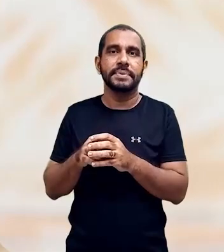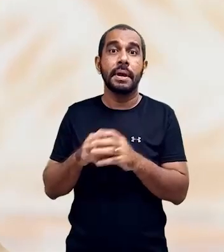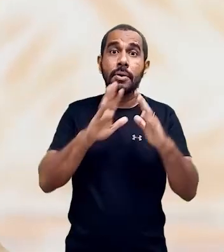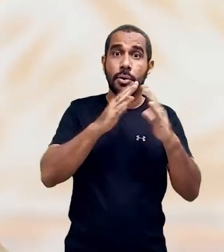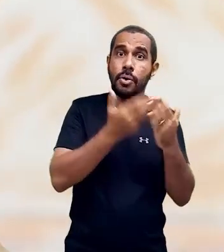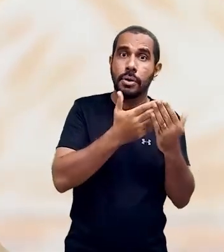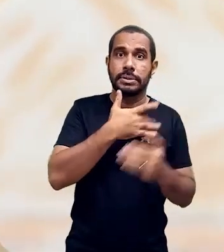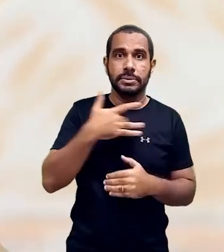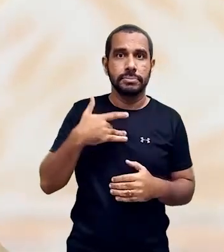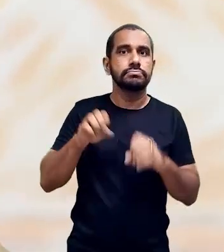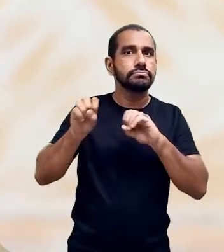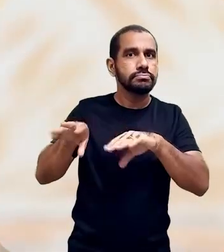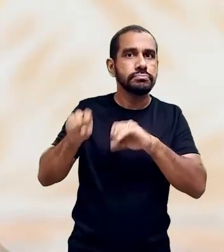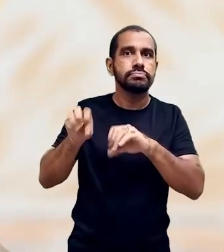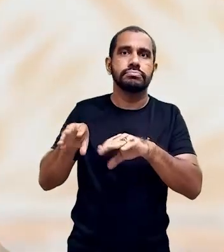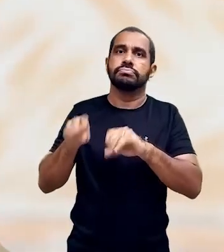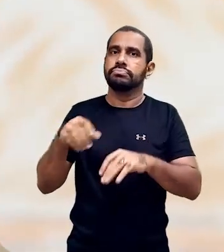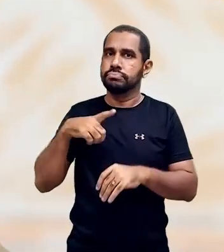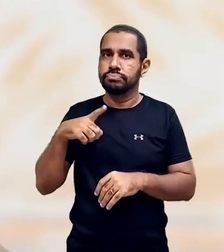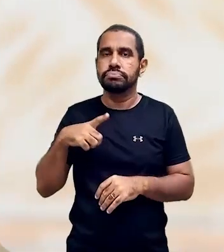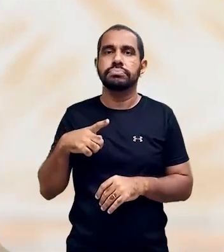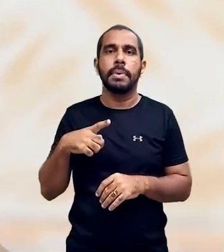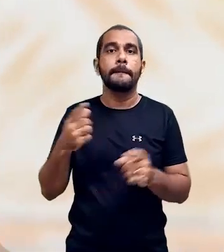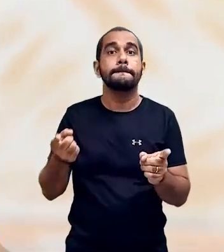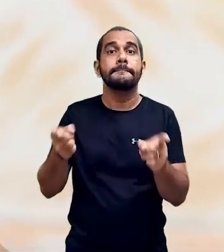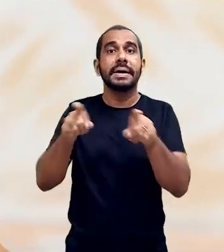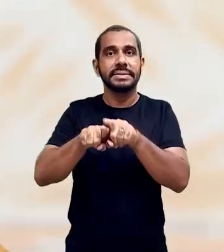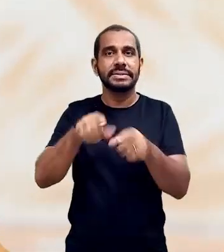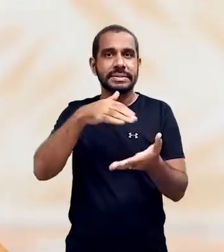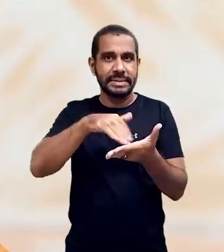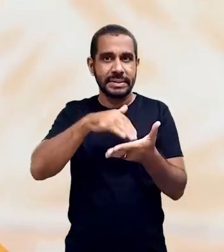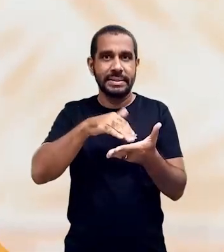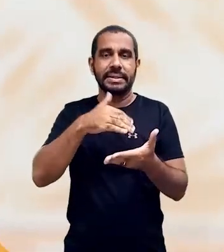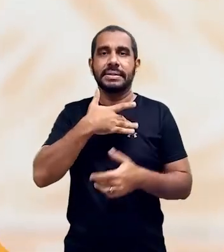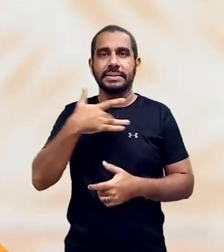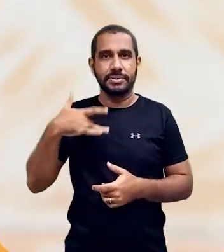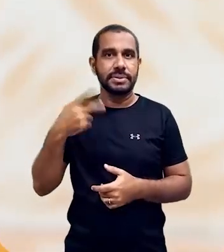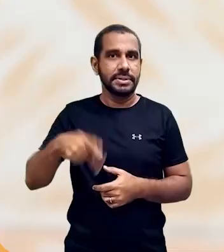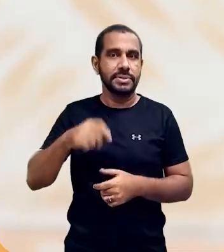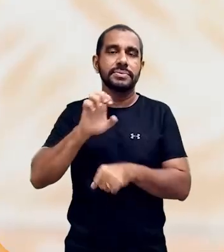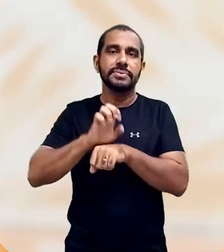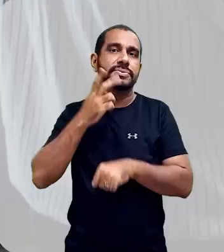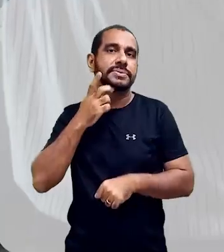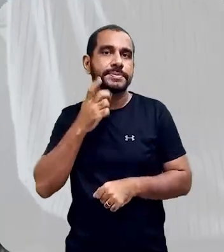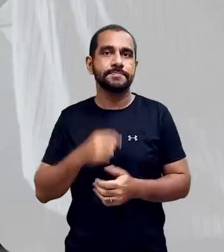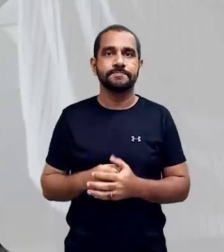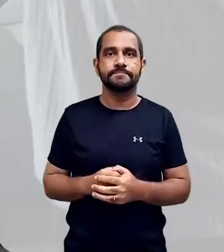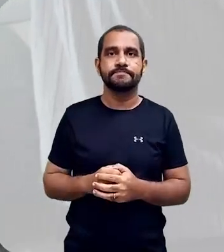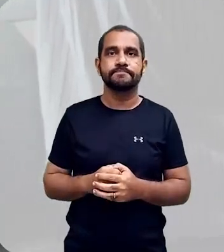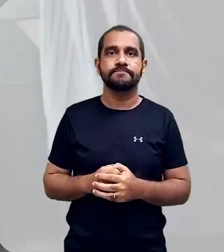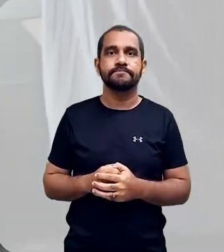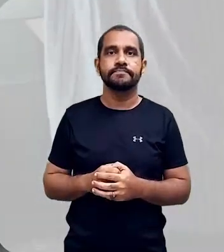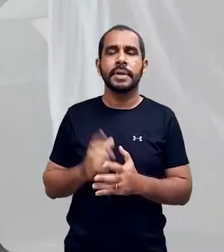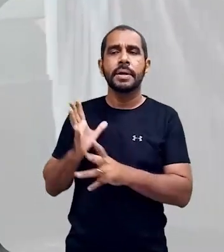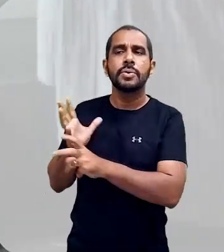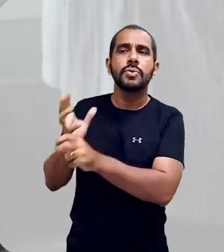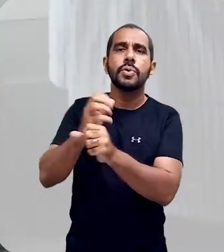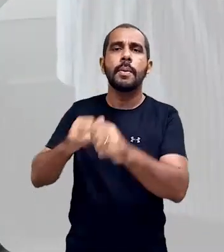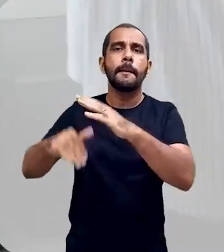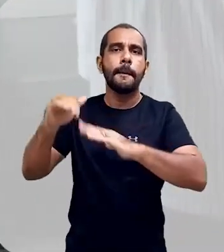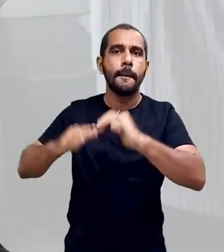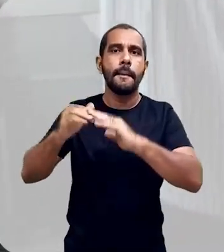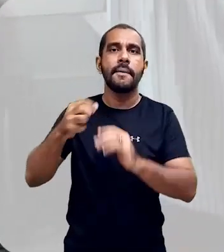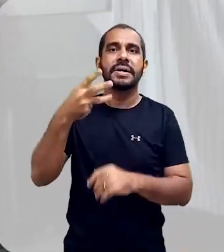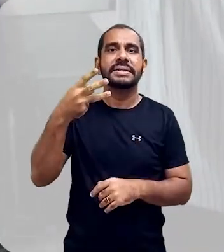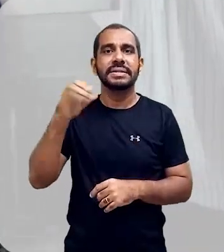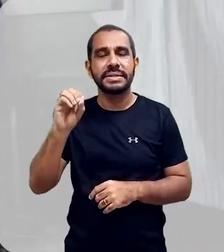pela Escola de Saúde Pública Paulo Marcelo Martins Rodrigues, em parceria com a Secretaria de Saúde do Estado. Ao todo, 30